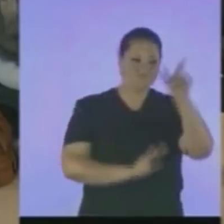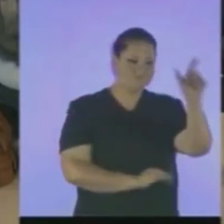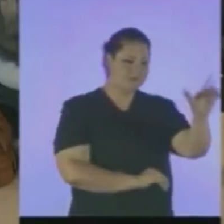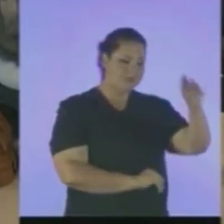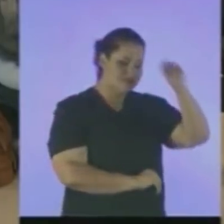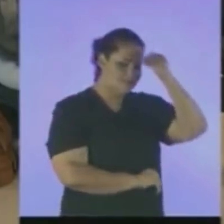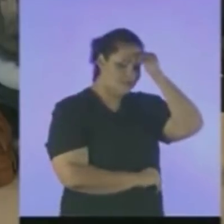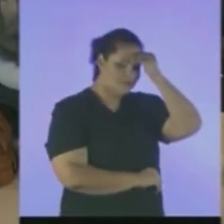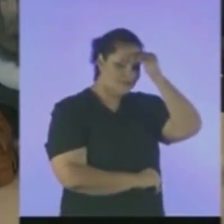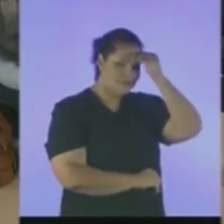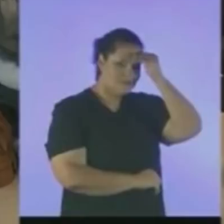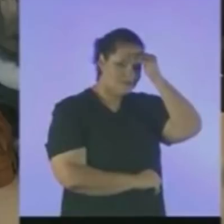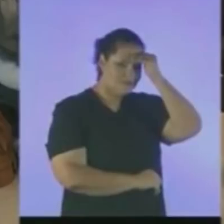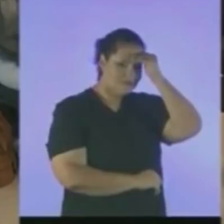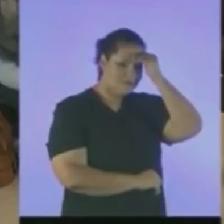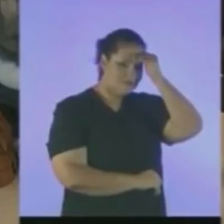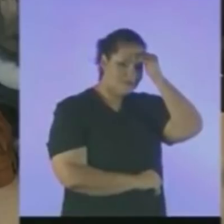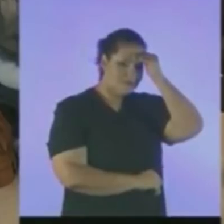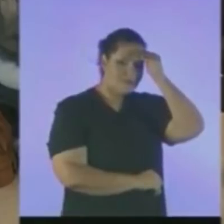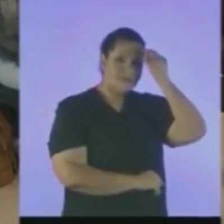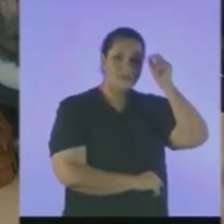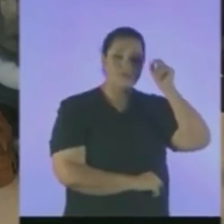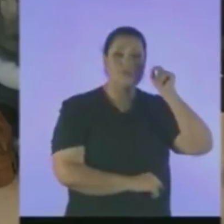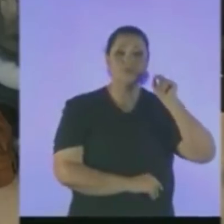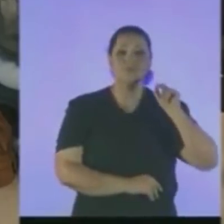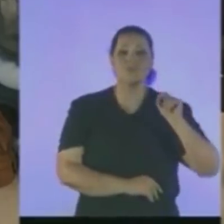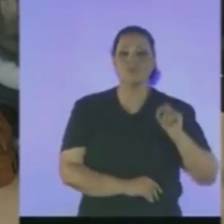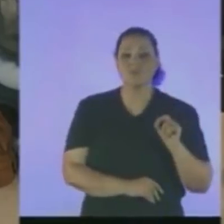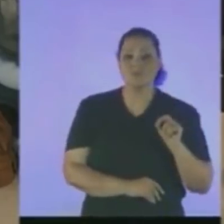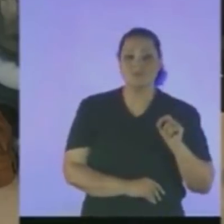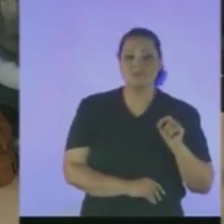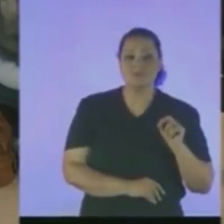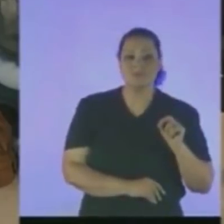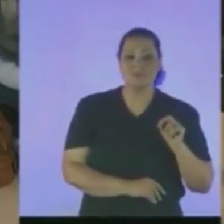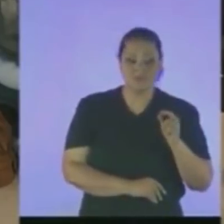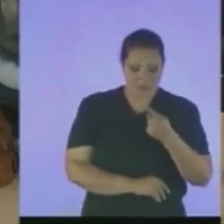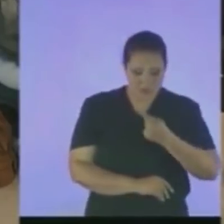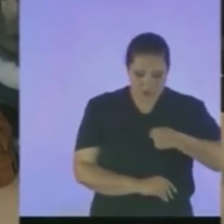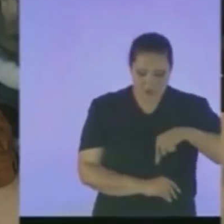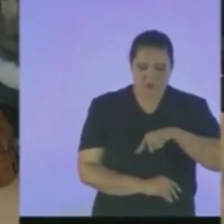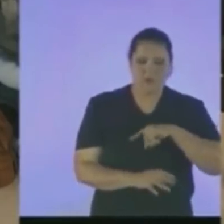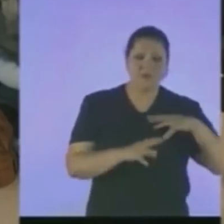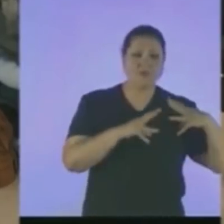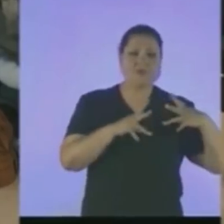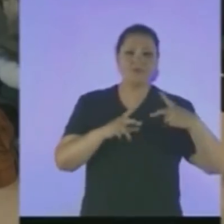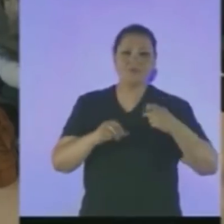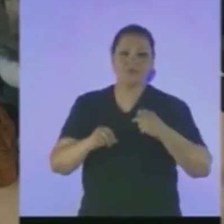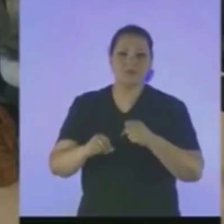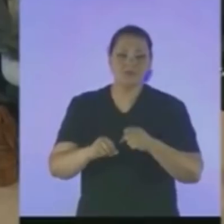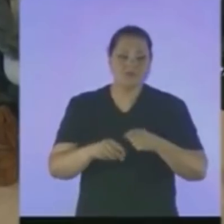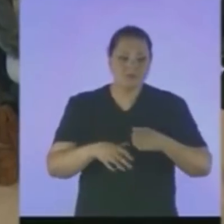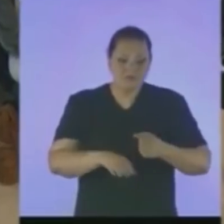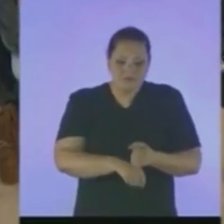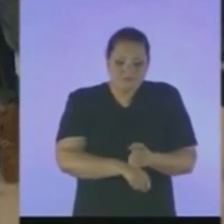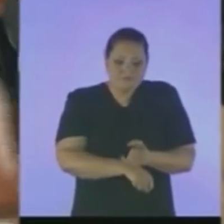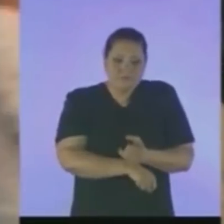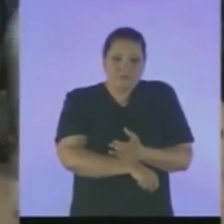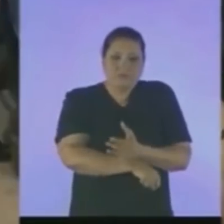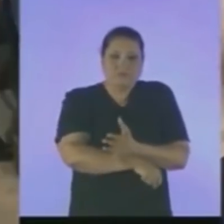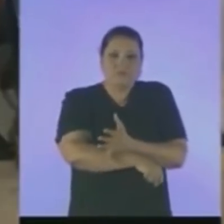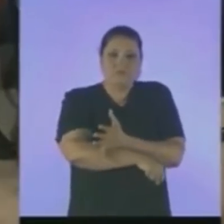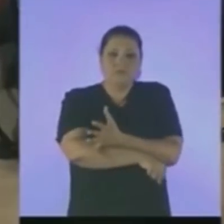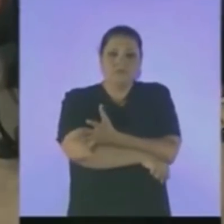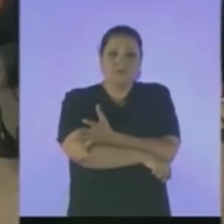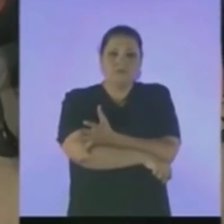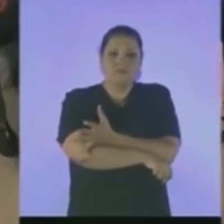Uma página que nos fez a todos comover Esse